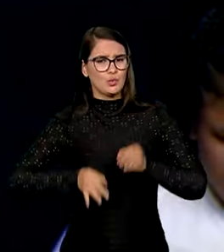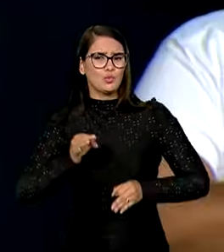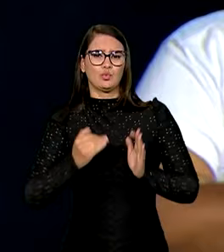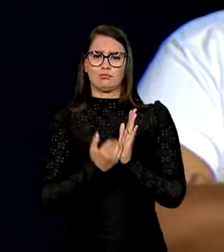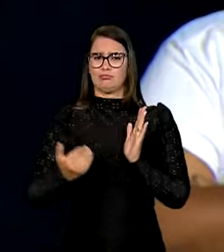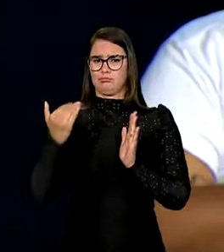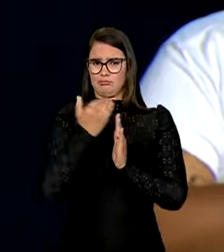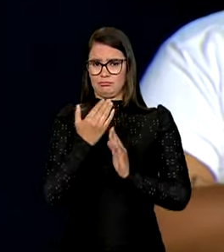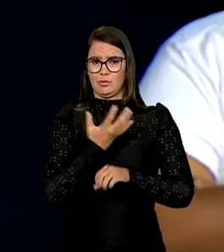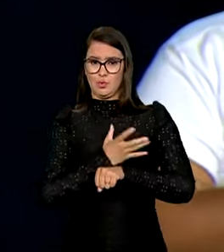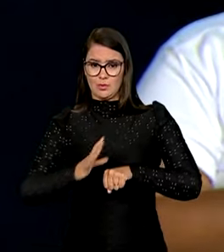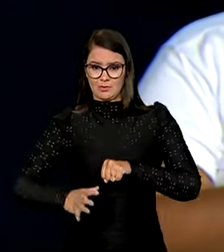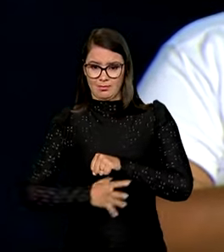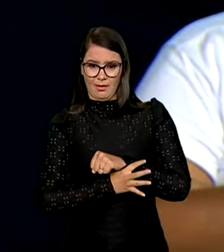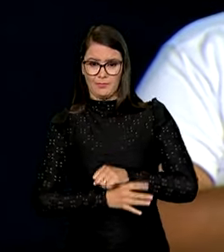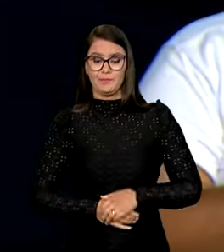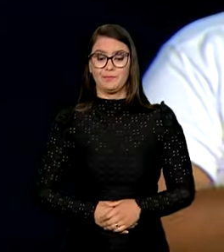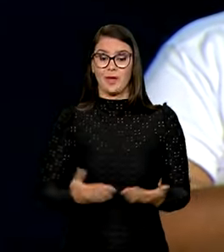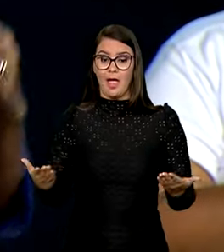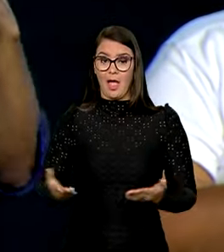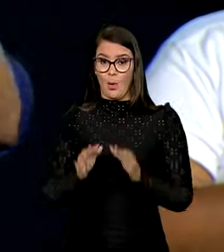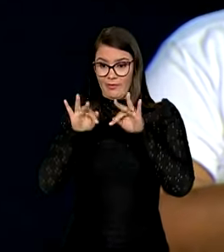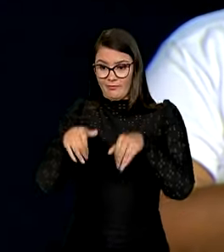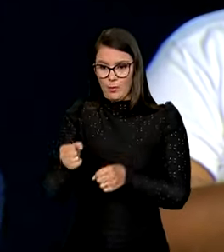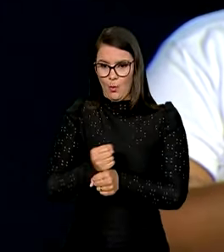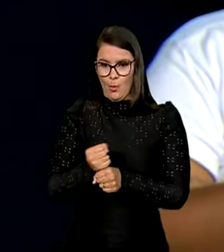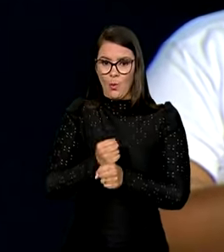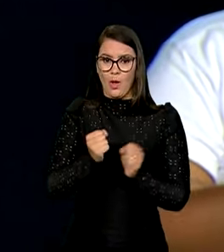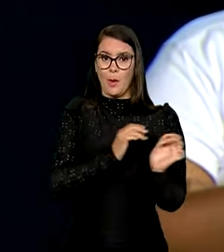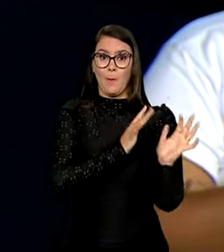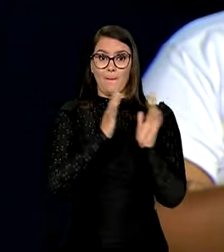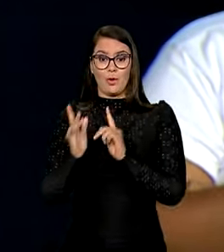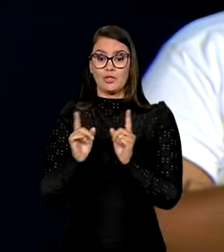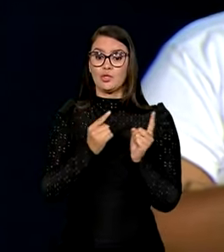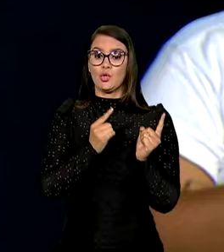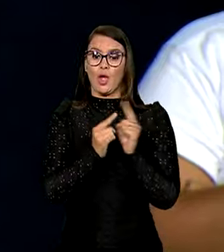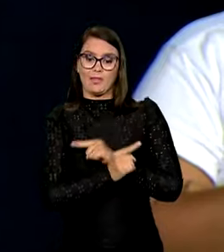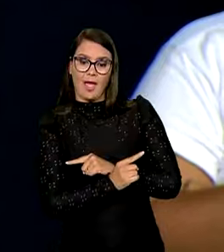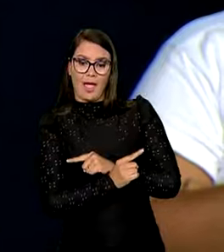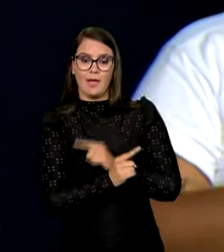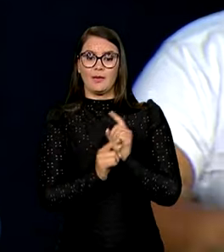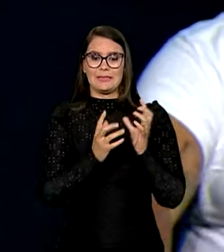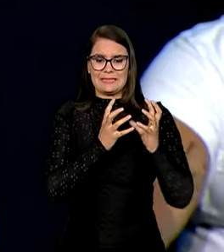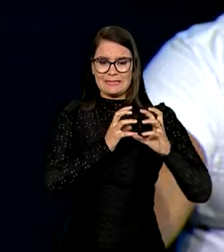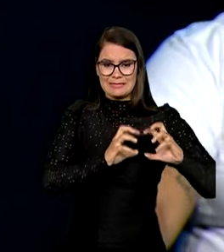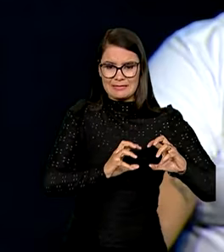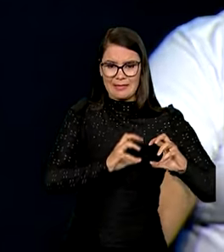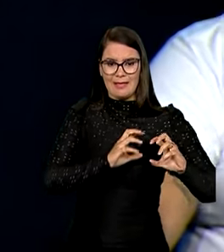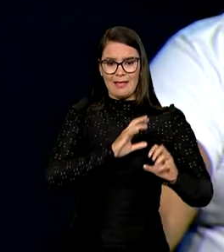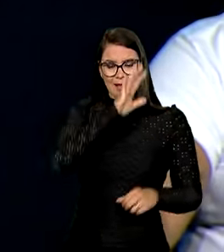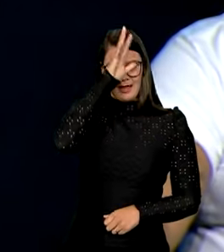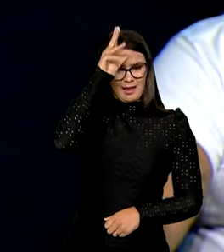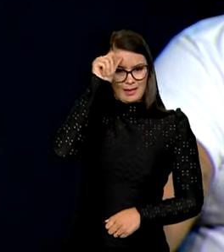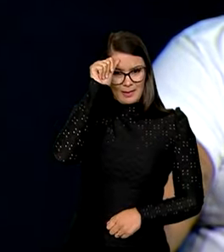sustentável. Nós estamos encerrando o ano com um processo inverso, de seca na Amazônia, o